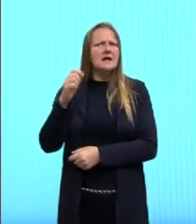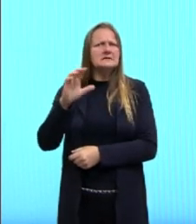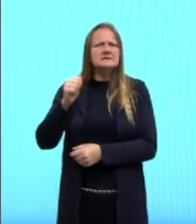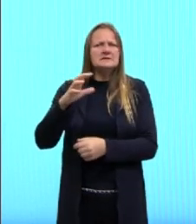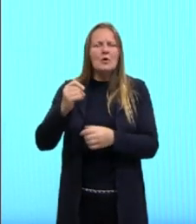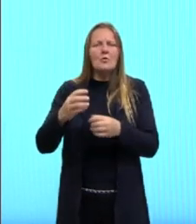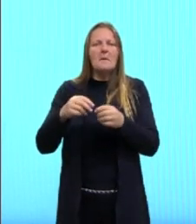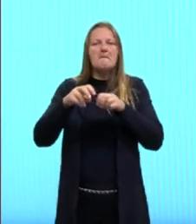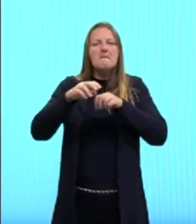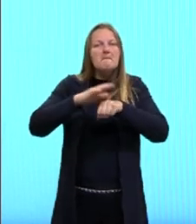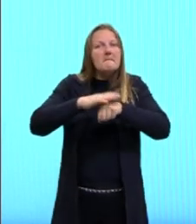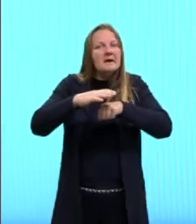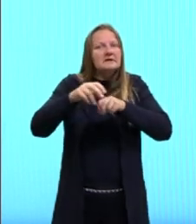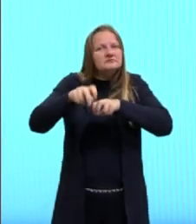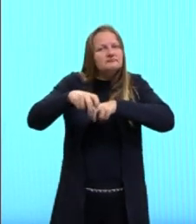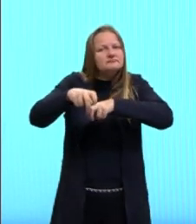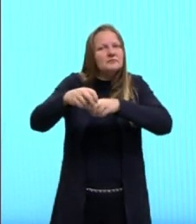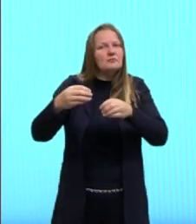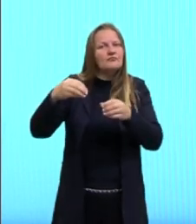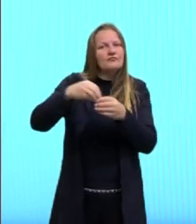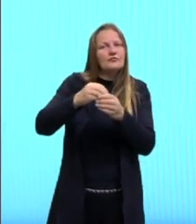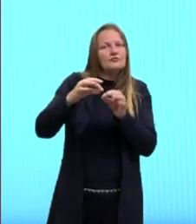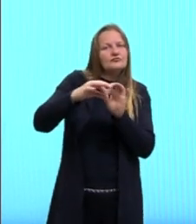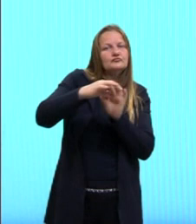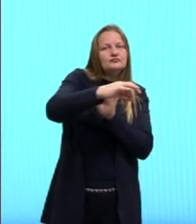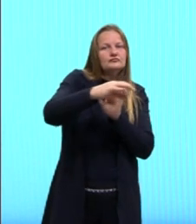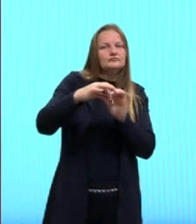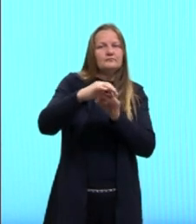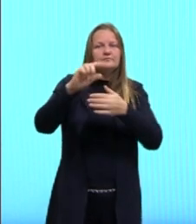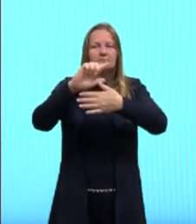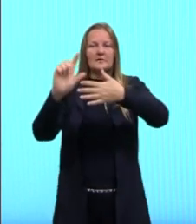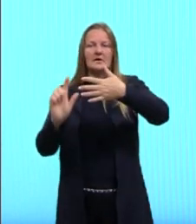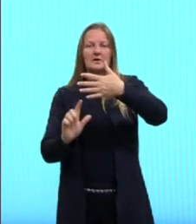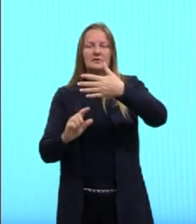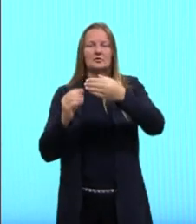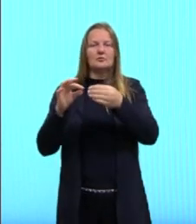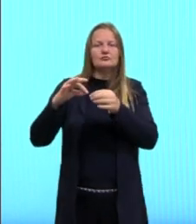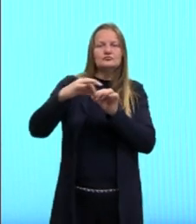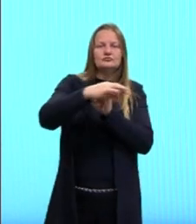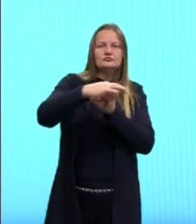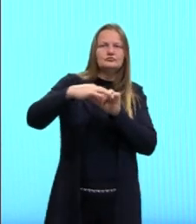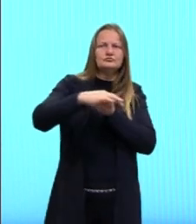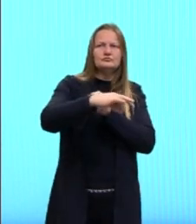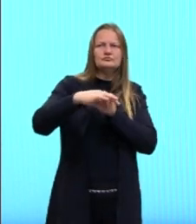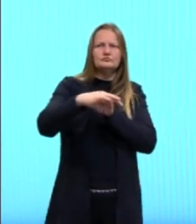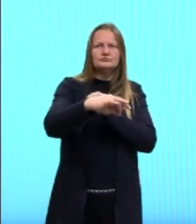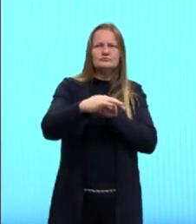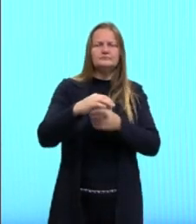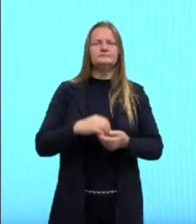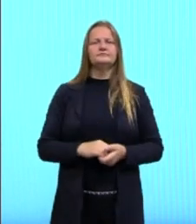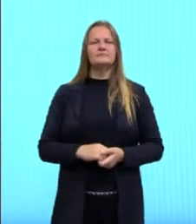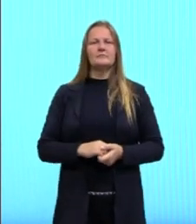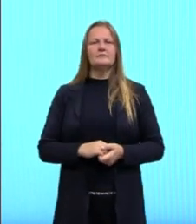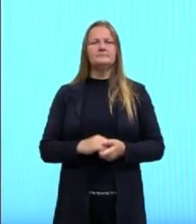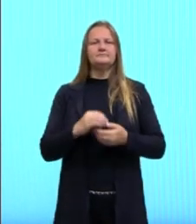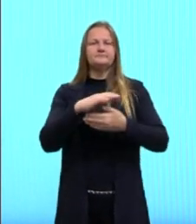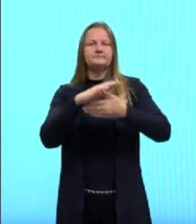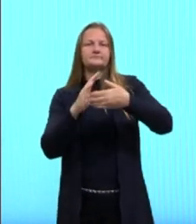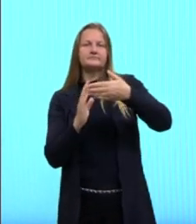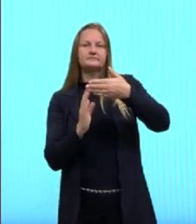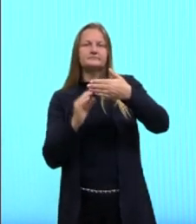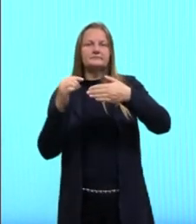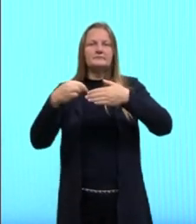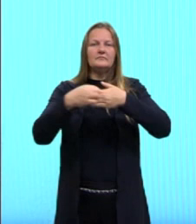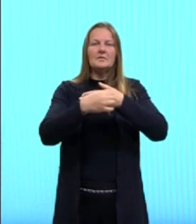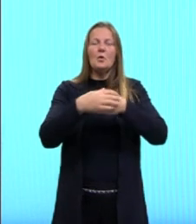interior fica aí com bem menos pessoas, né? Quase que tem locais